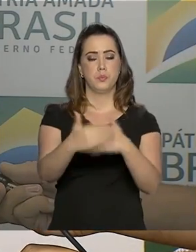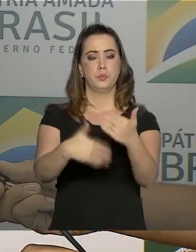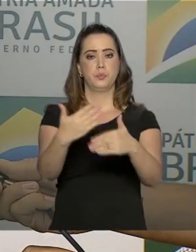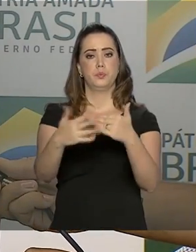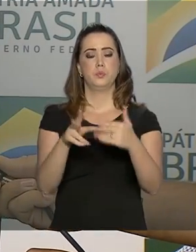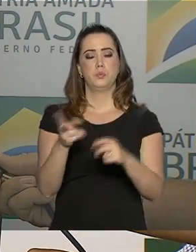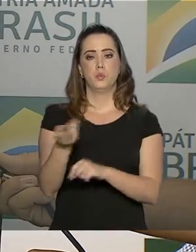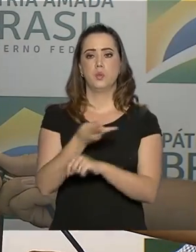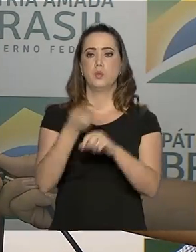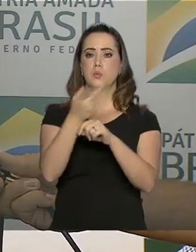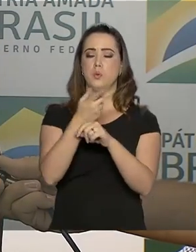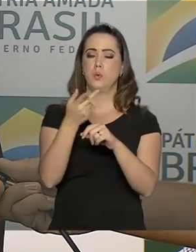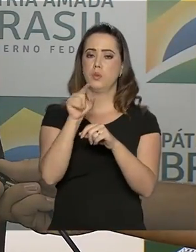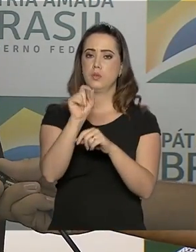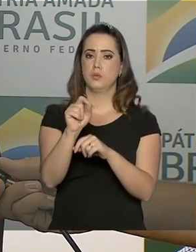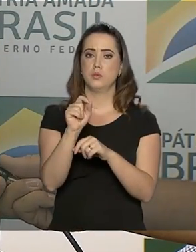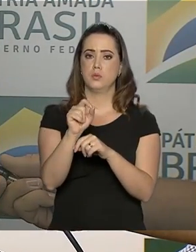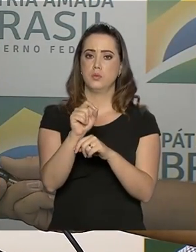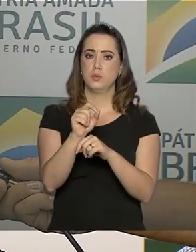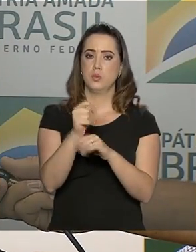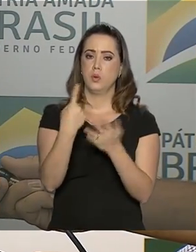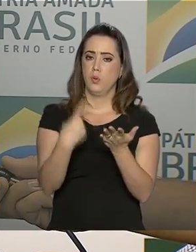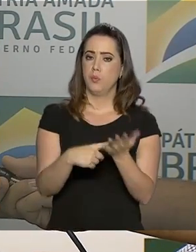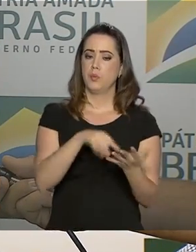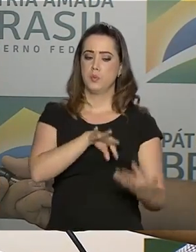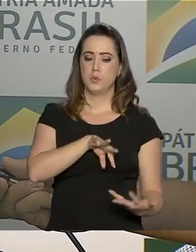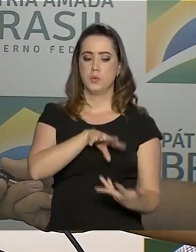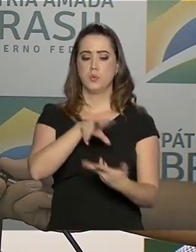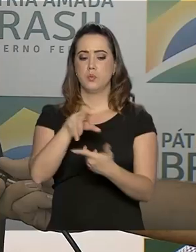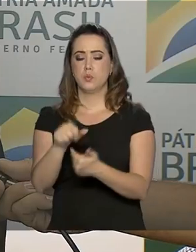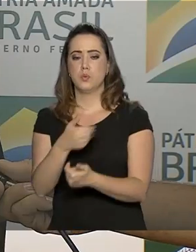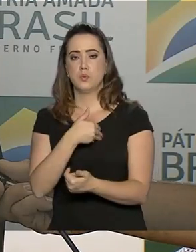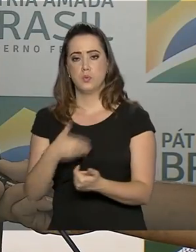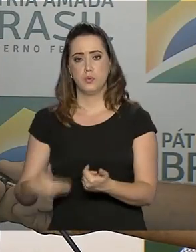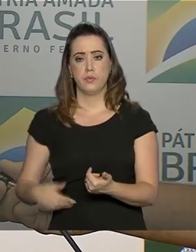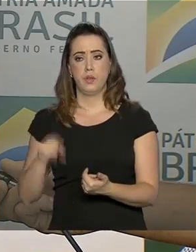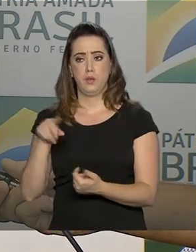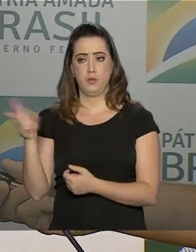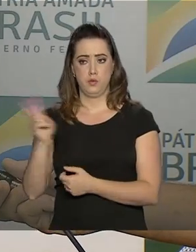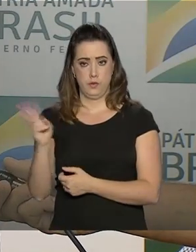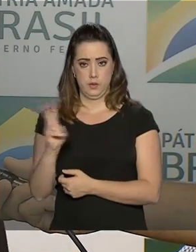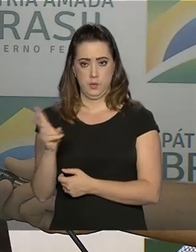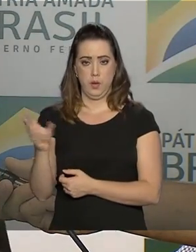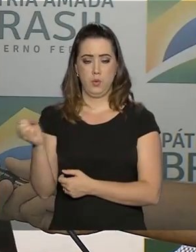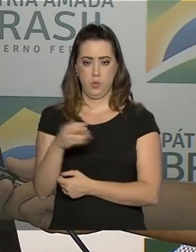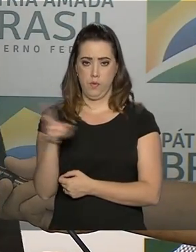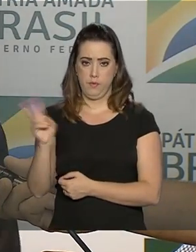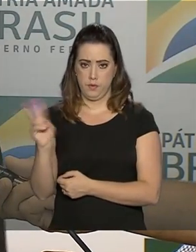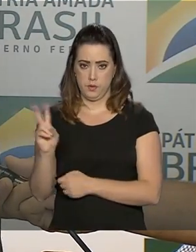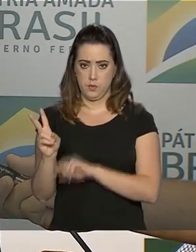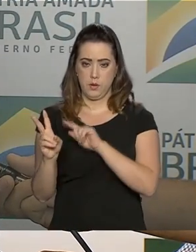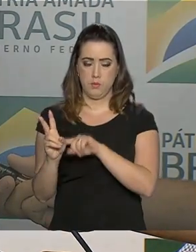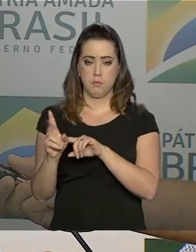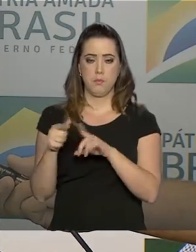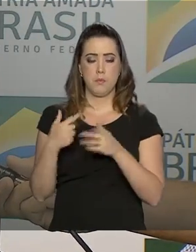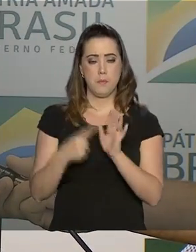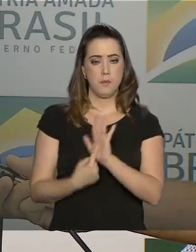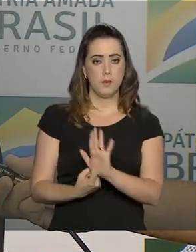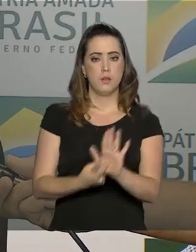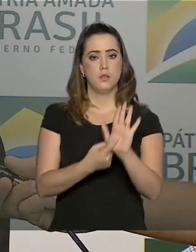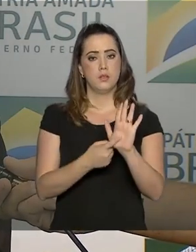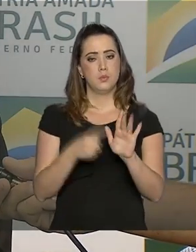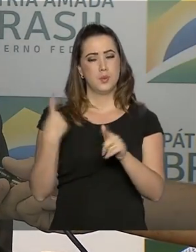à legitimação internacional do governo interino e mostrar a total